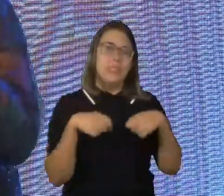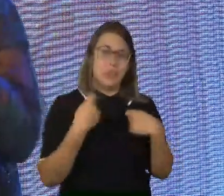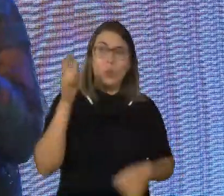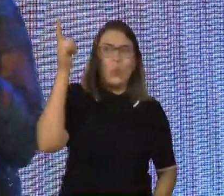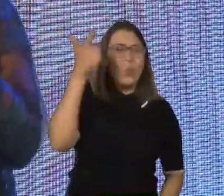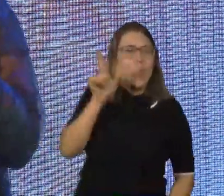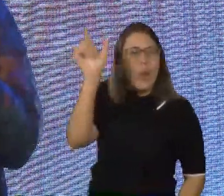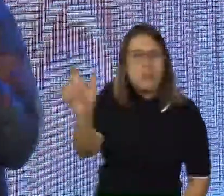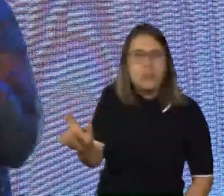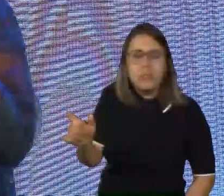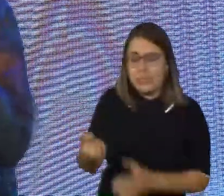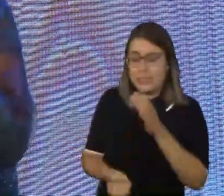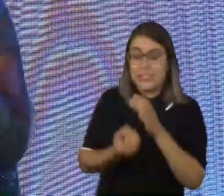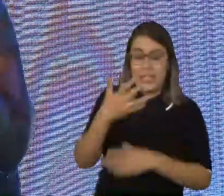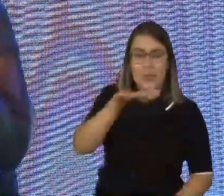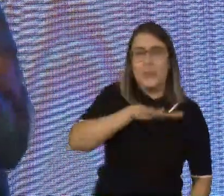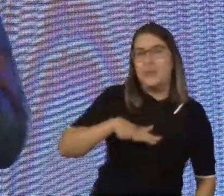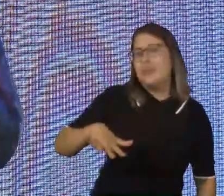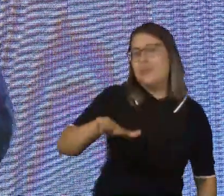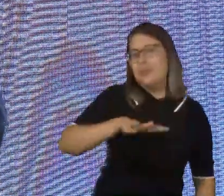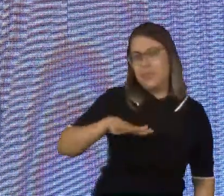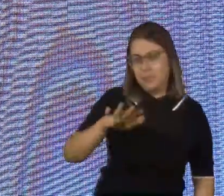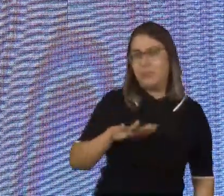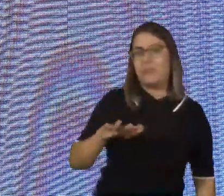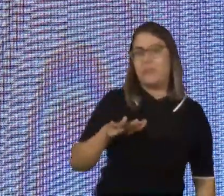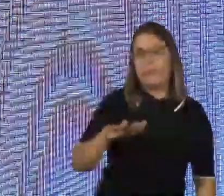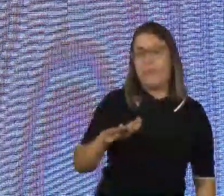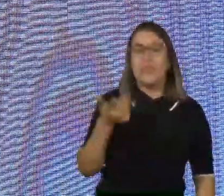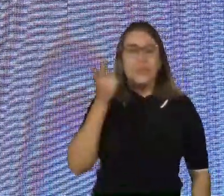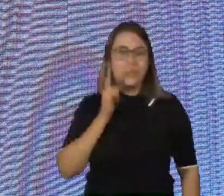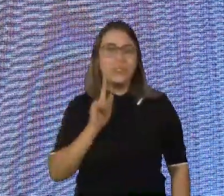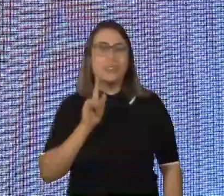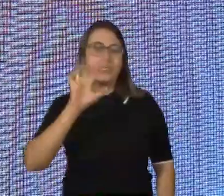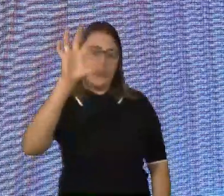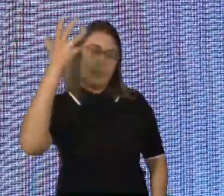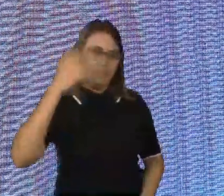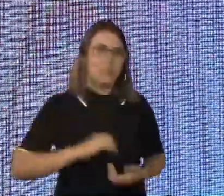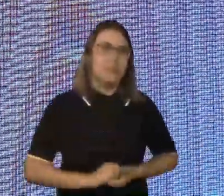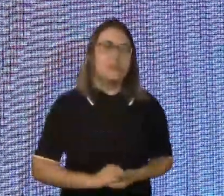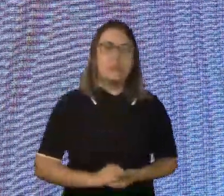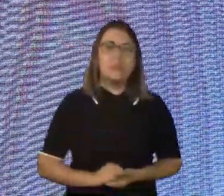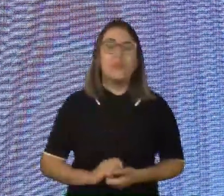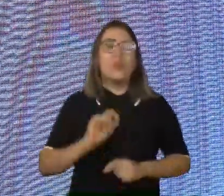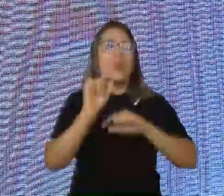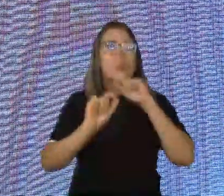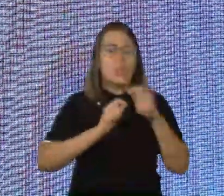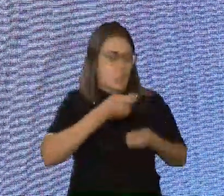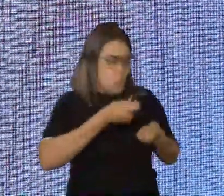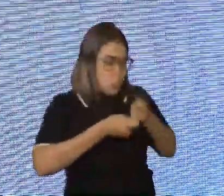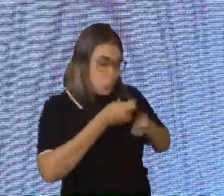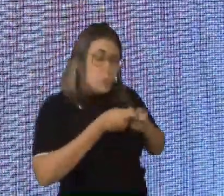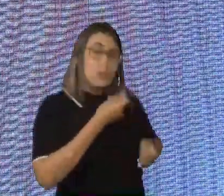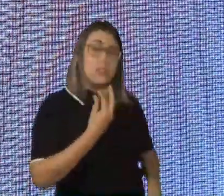outro, ele cria um ambiente para que isso seja concretizado. No controle da sua